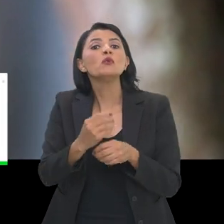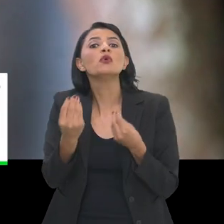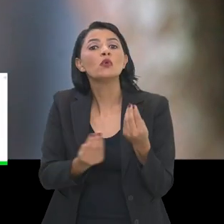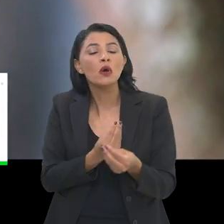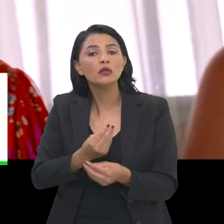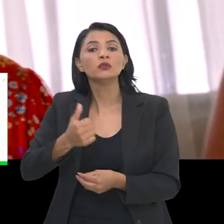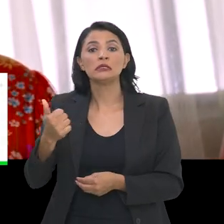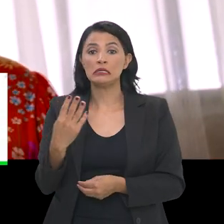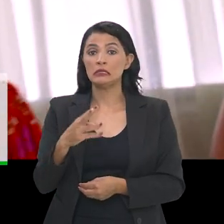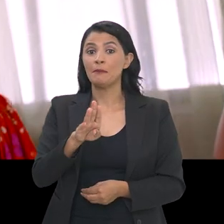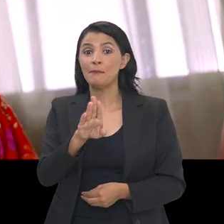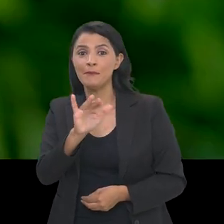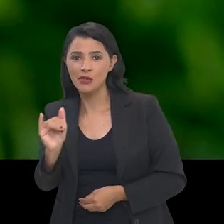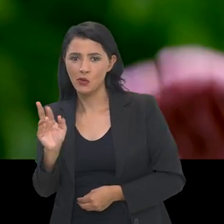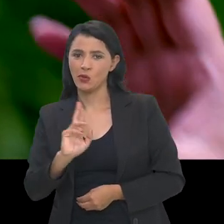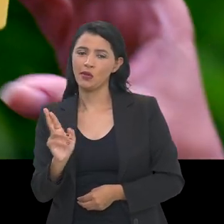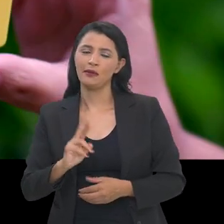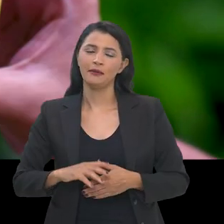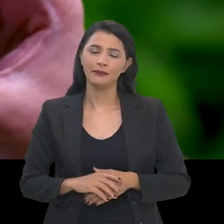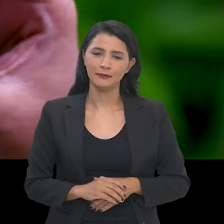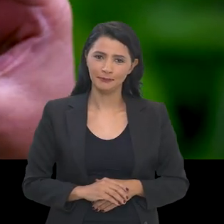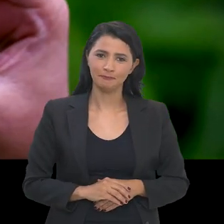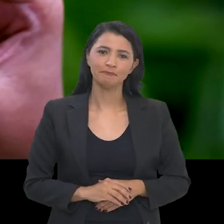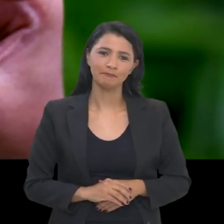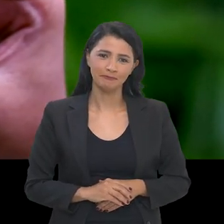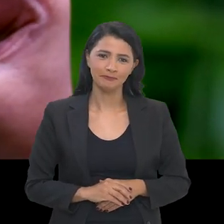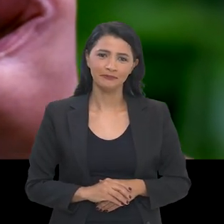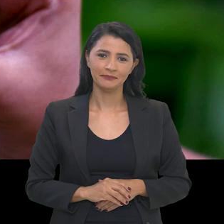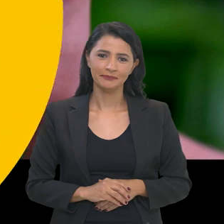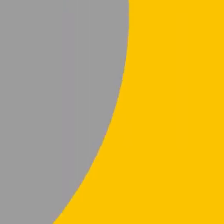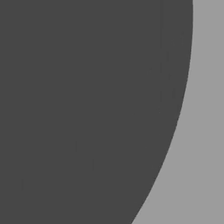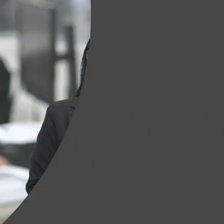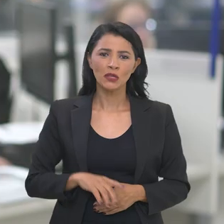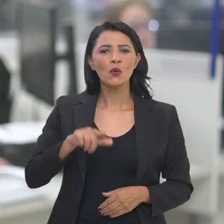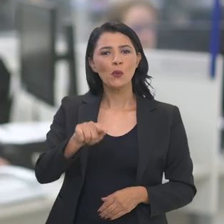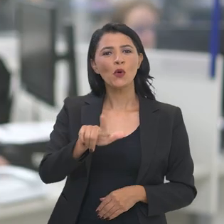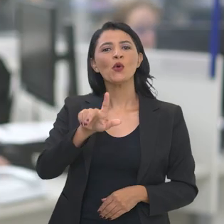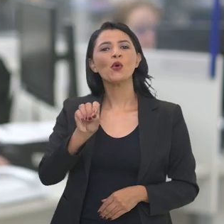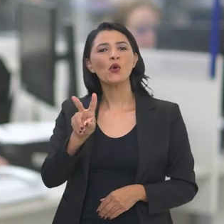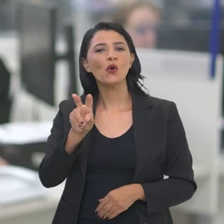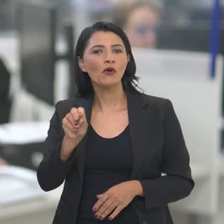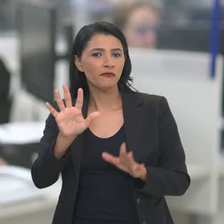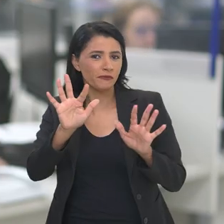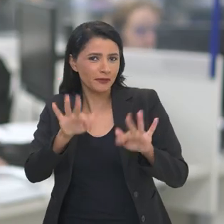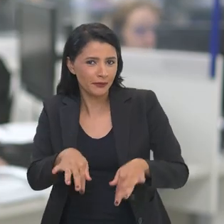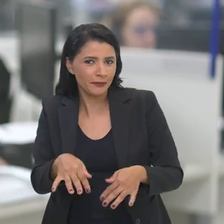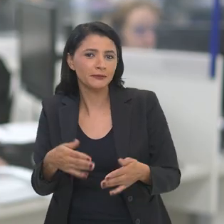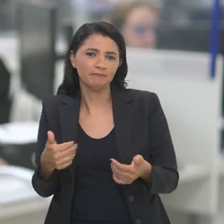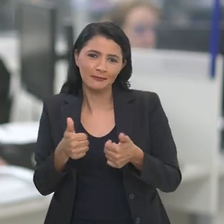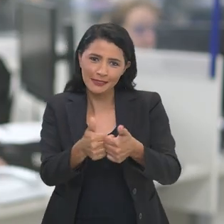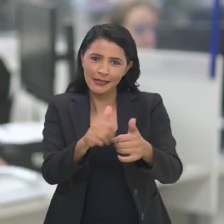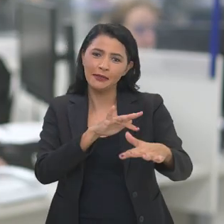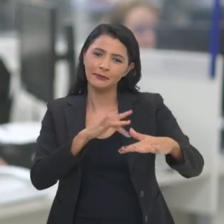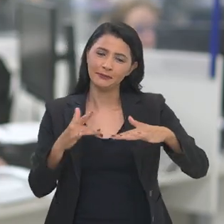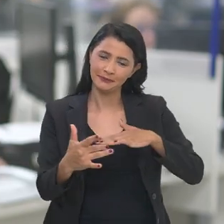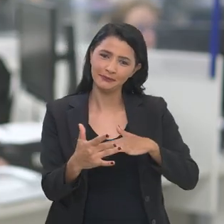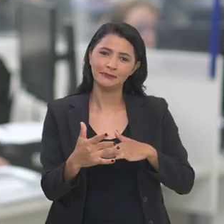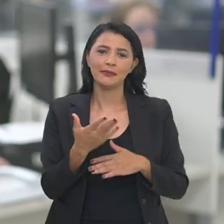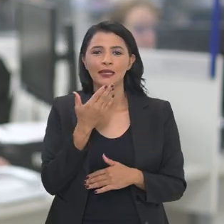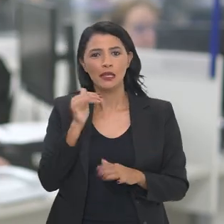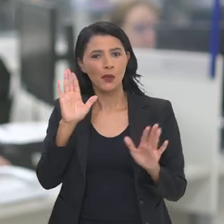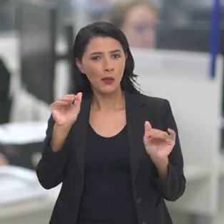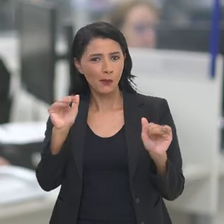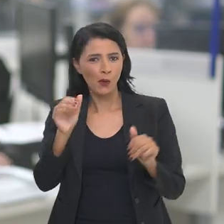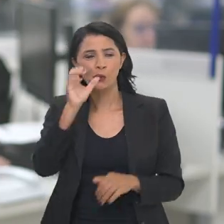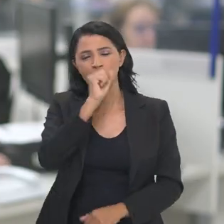famílias, com investimento recorde de 14 bilhões de reais. E o Ponto Gov de hoje fica por aqui. Siga com a gente